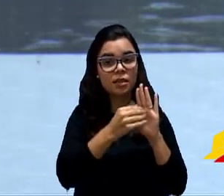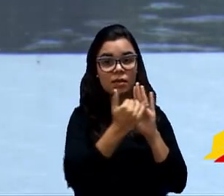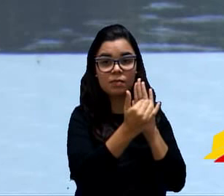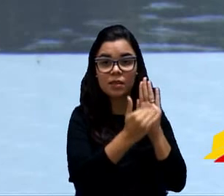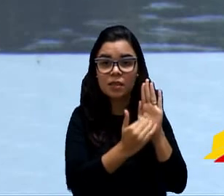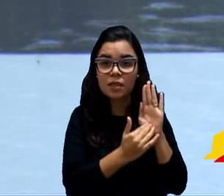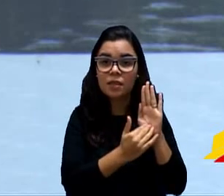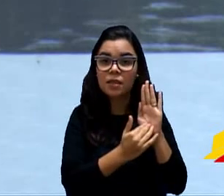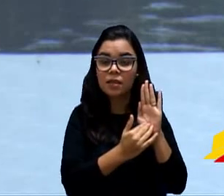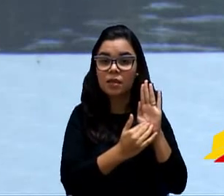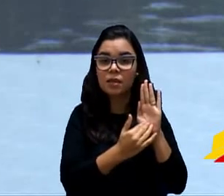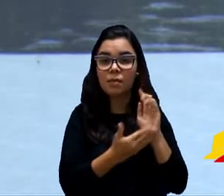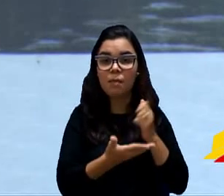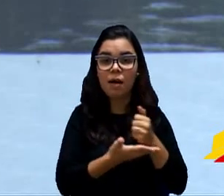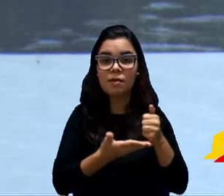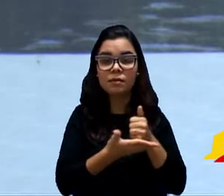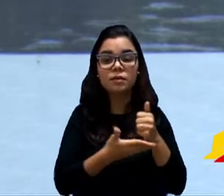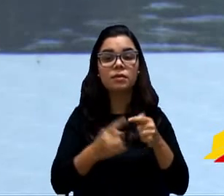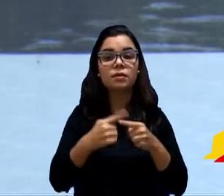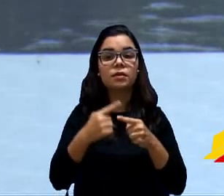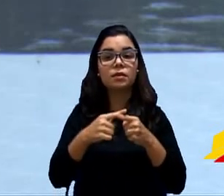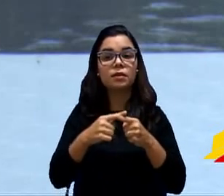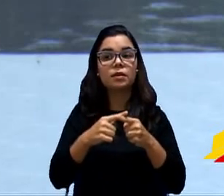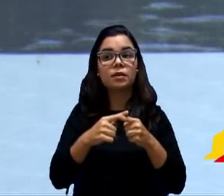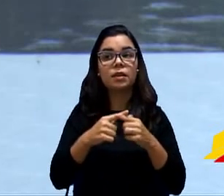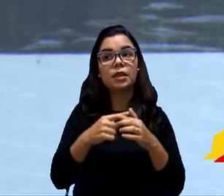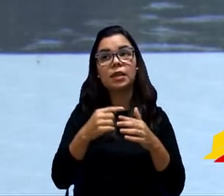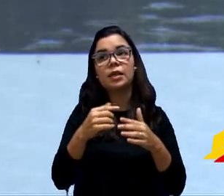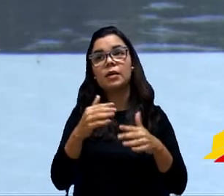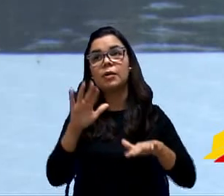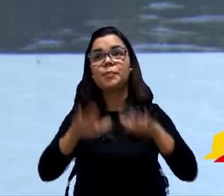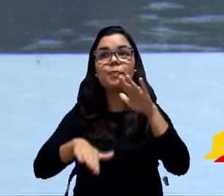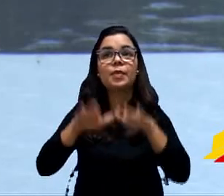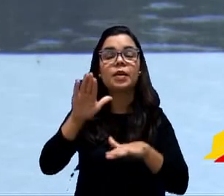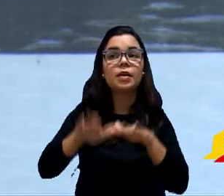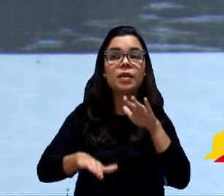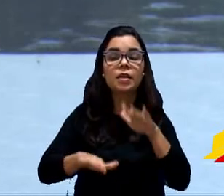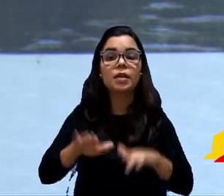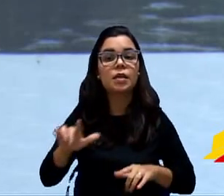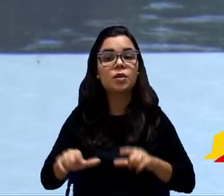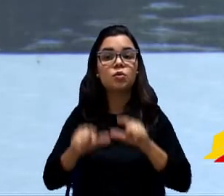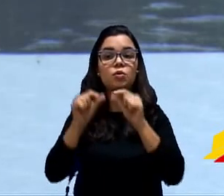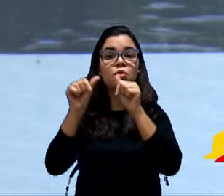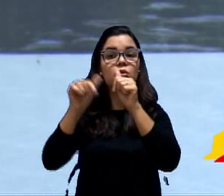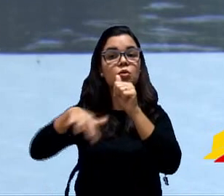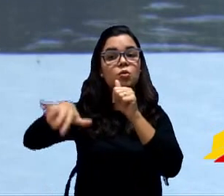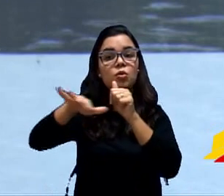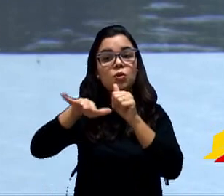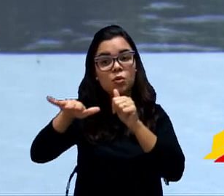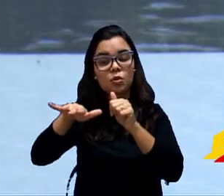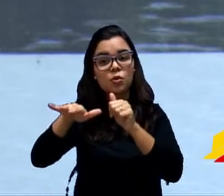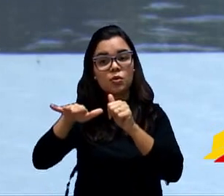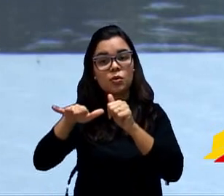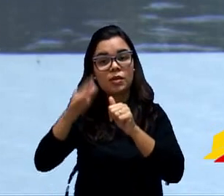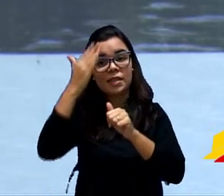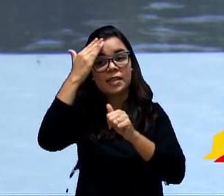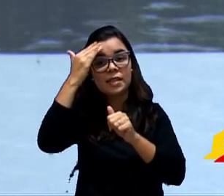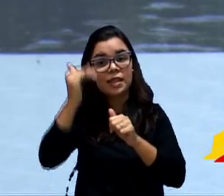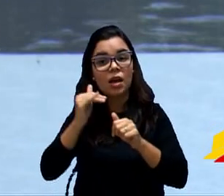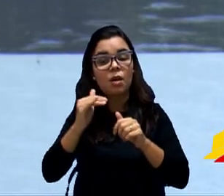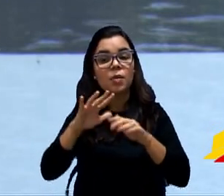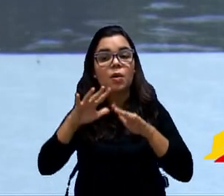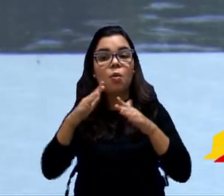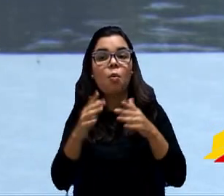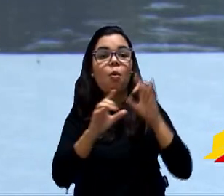porque é em cima de um levantamento socioeconômico da Prefeitura que sabe quais são